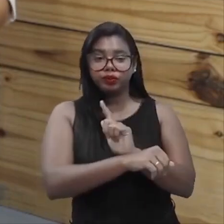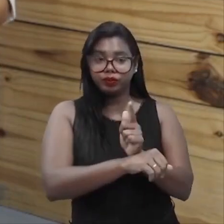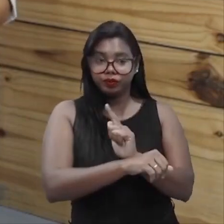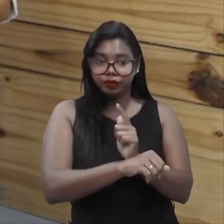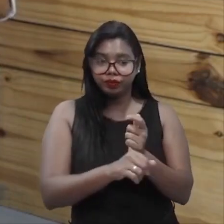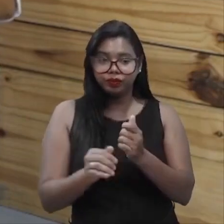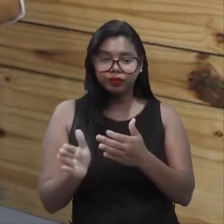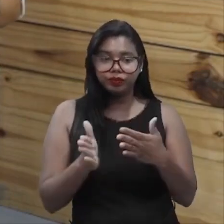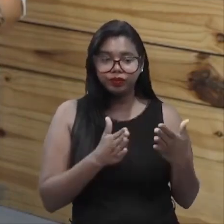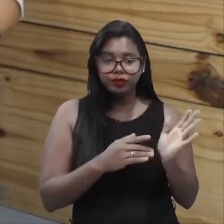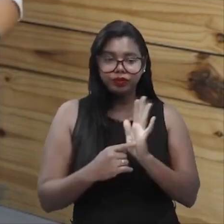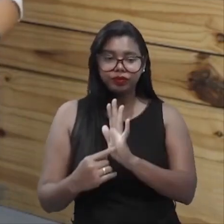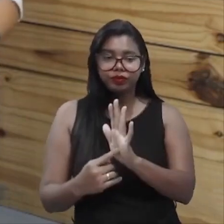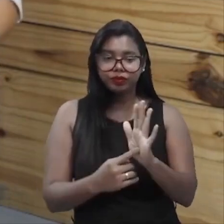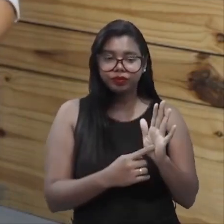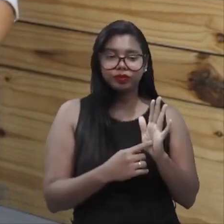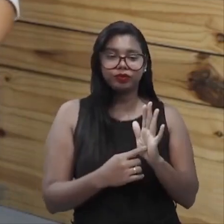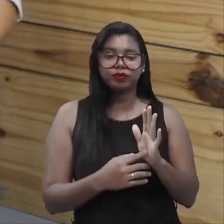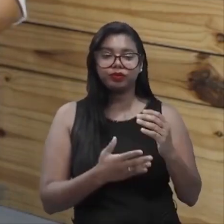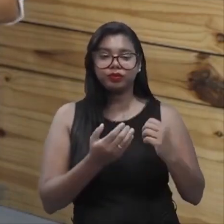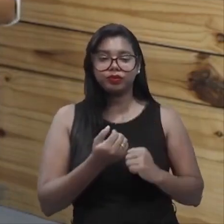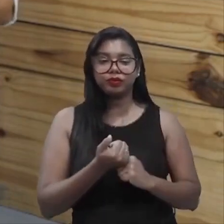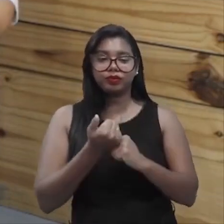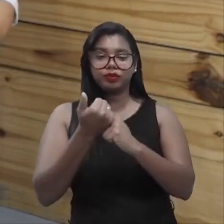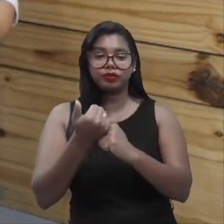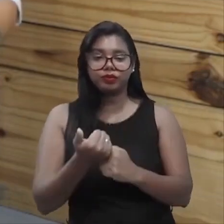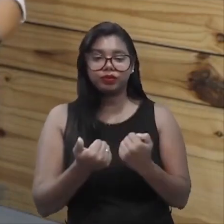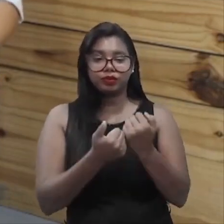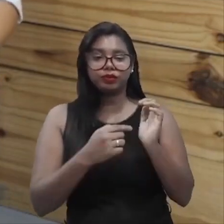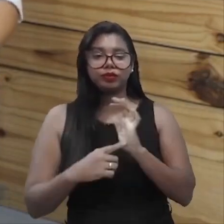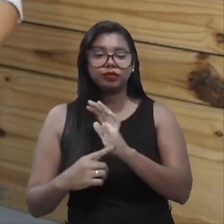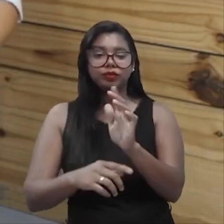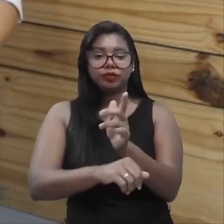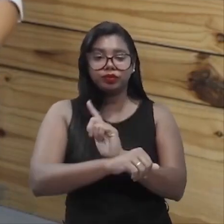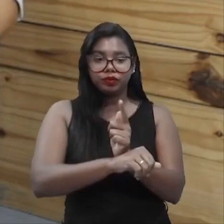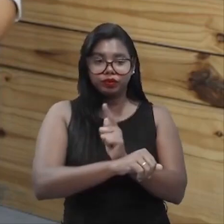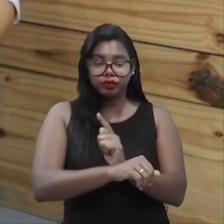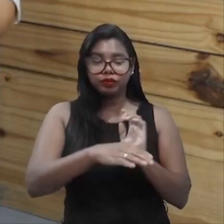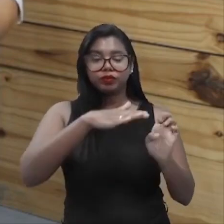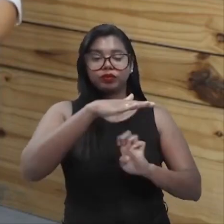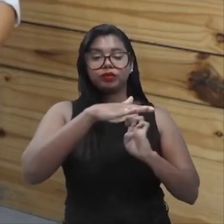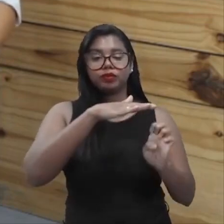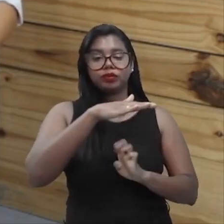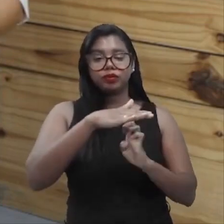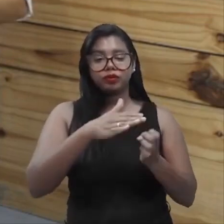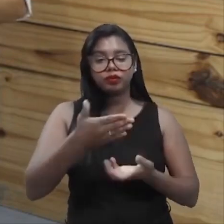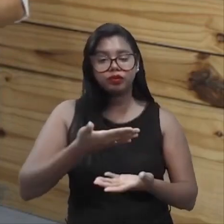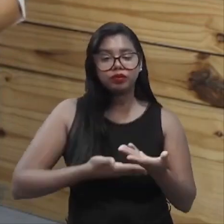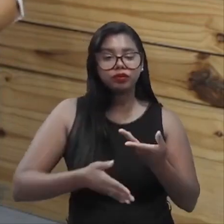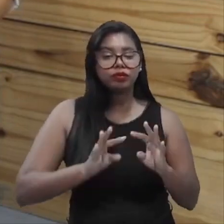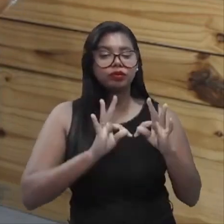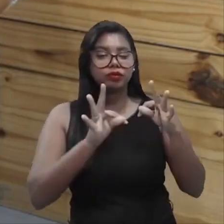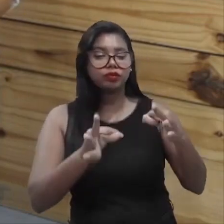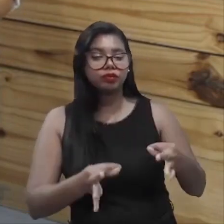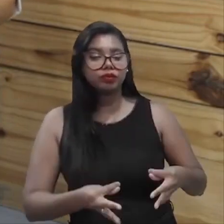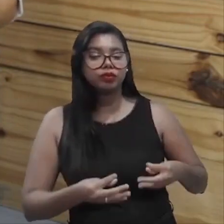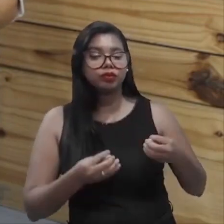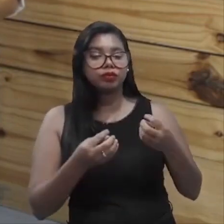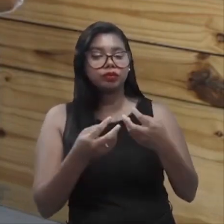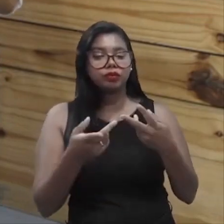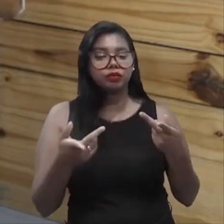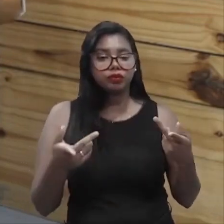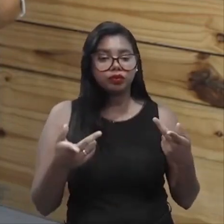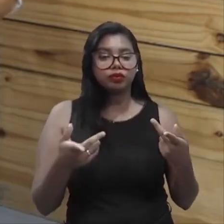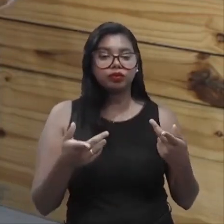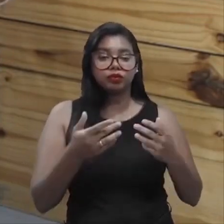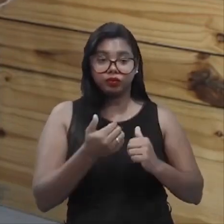tendo esse patrocínio da alta gestão da empresa, é uma forma pela qual todos os outros colaboradores